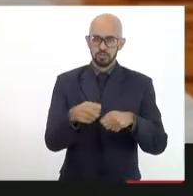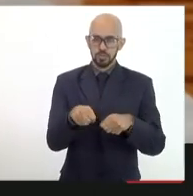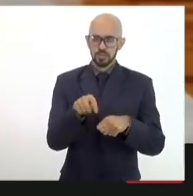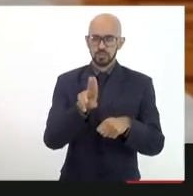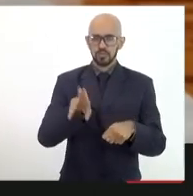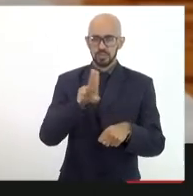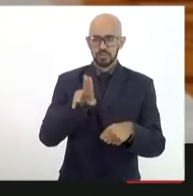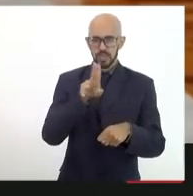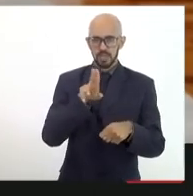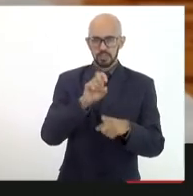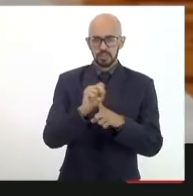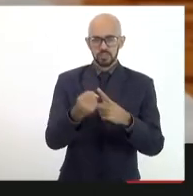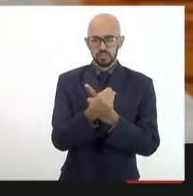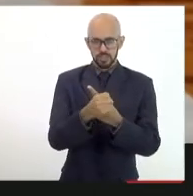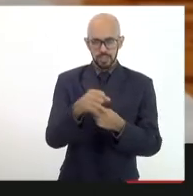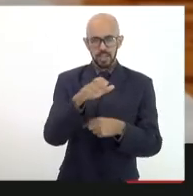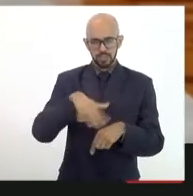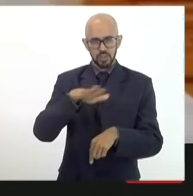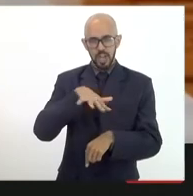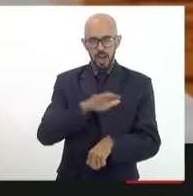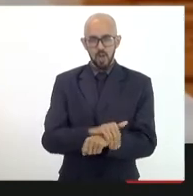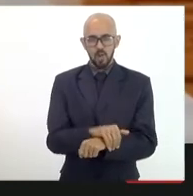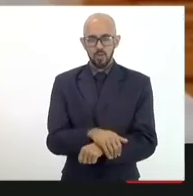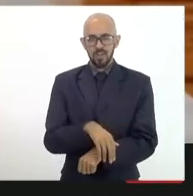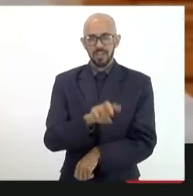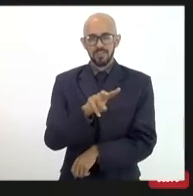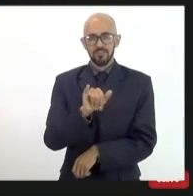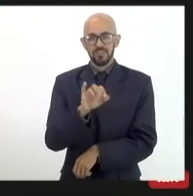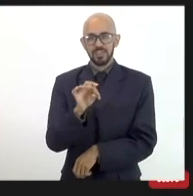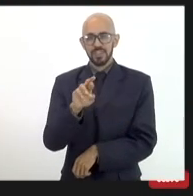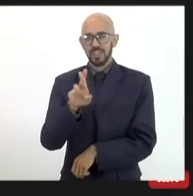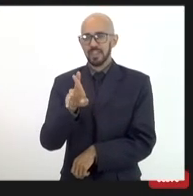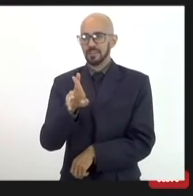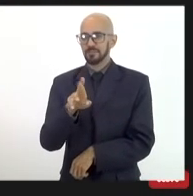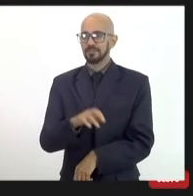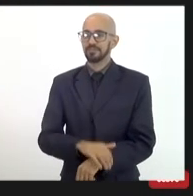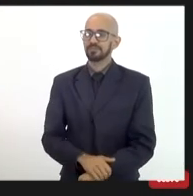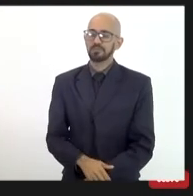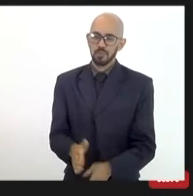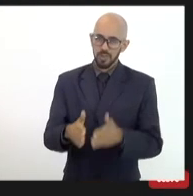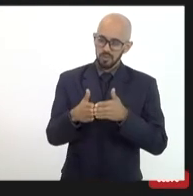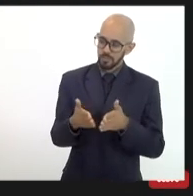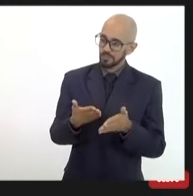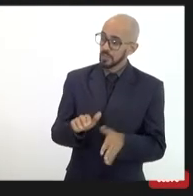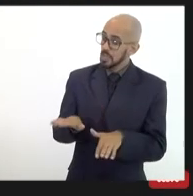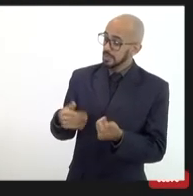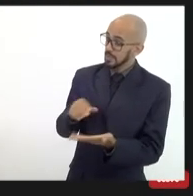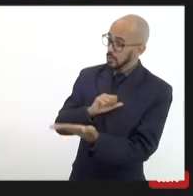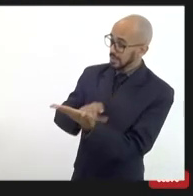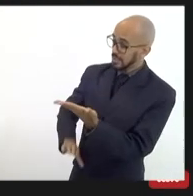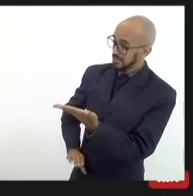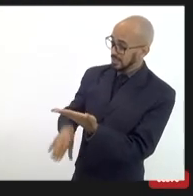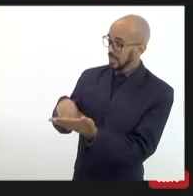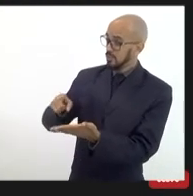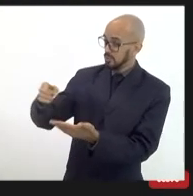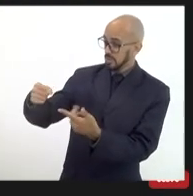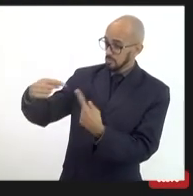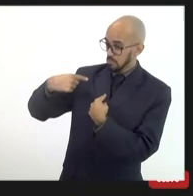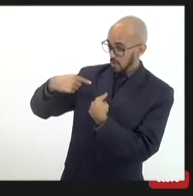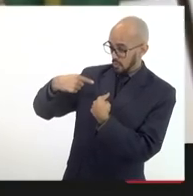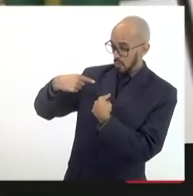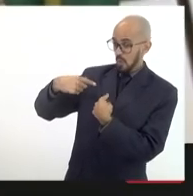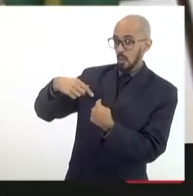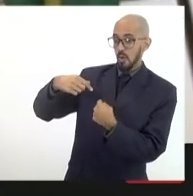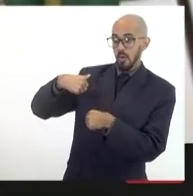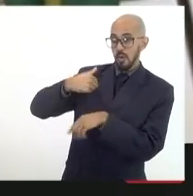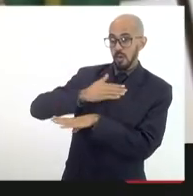com a sociedade do Estado Victor por favor bem André você me provocou bom